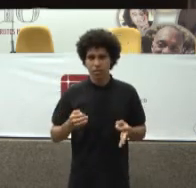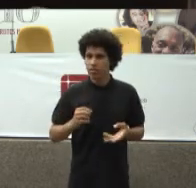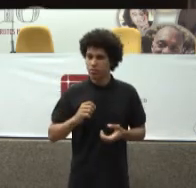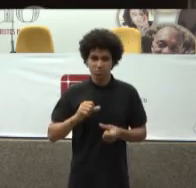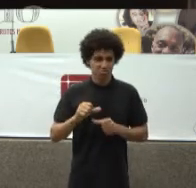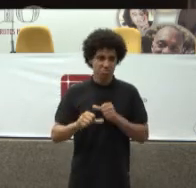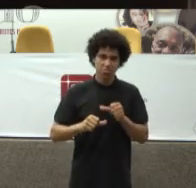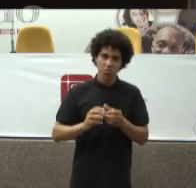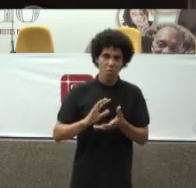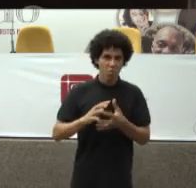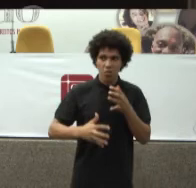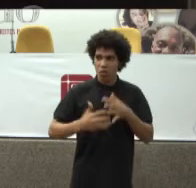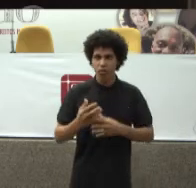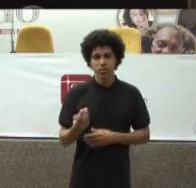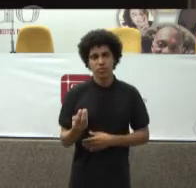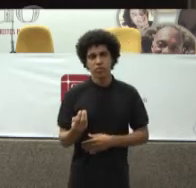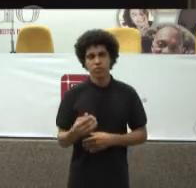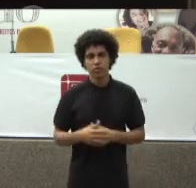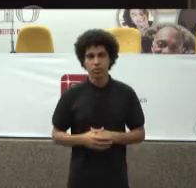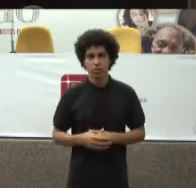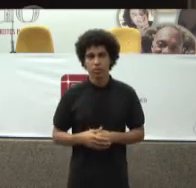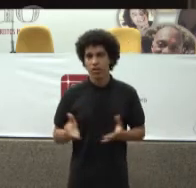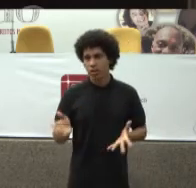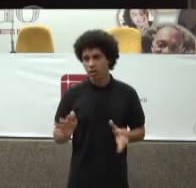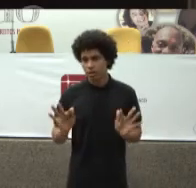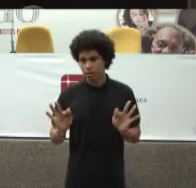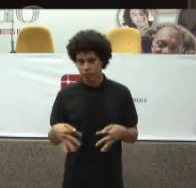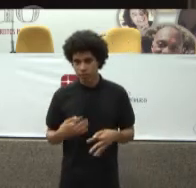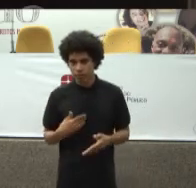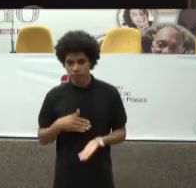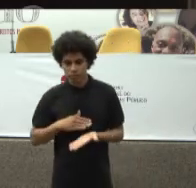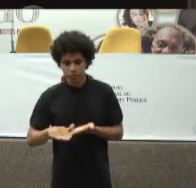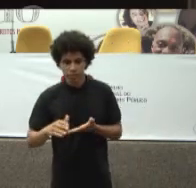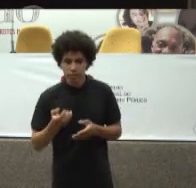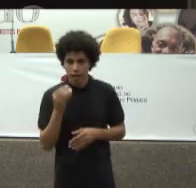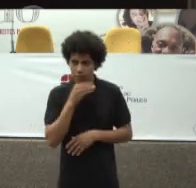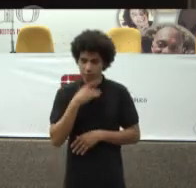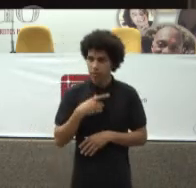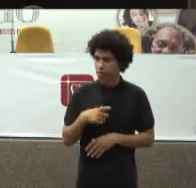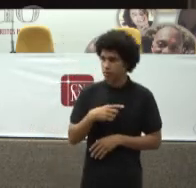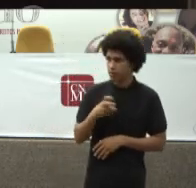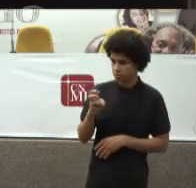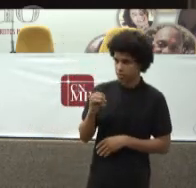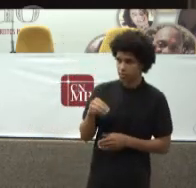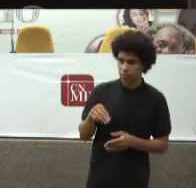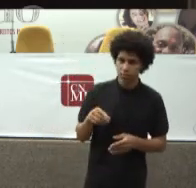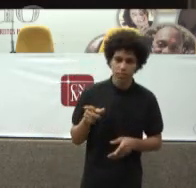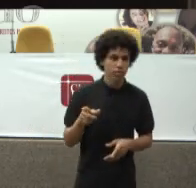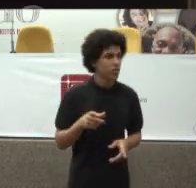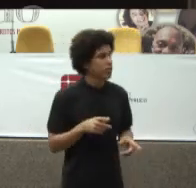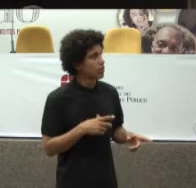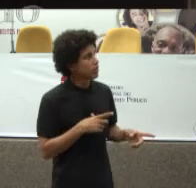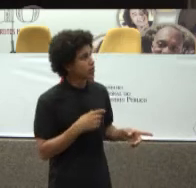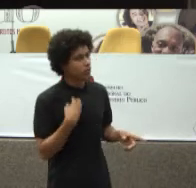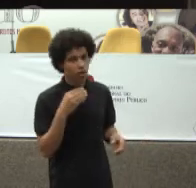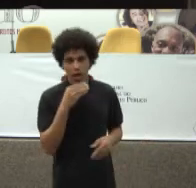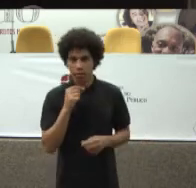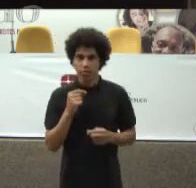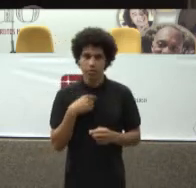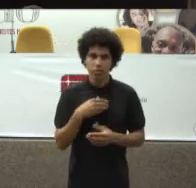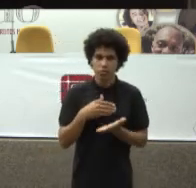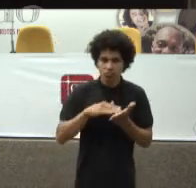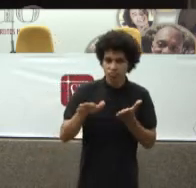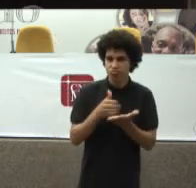muito E por fim Eu vou passar aqui Rapidamente Porque eu tenho 5 minutos Não é? Então eu vou passar Aqui rapidamente